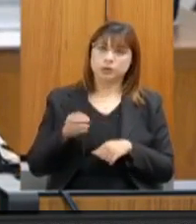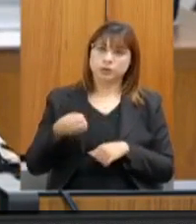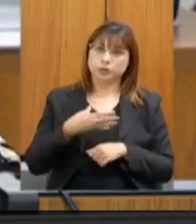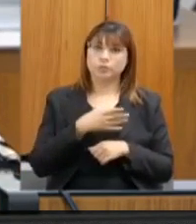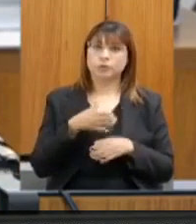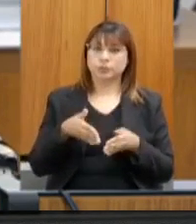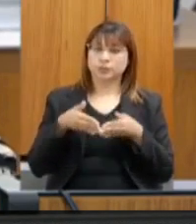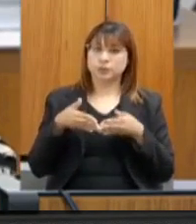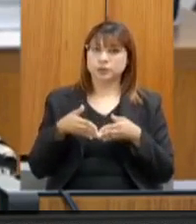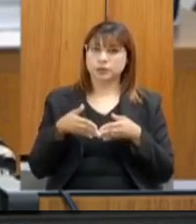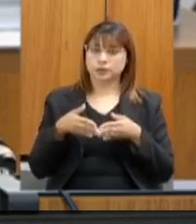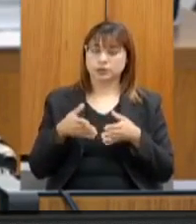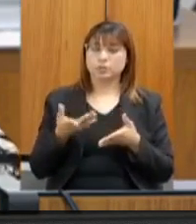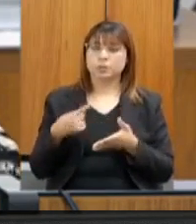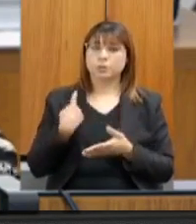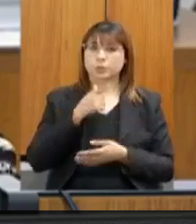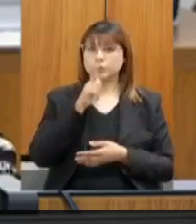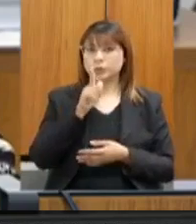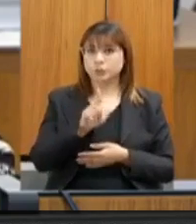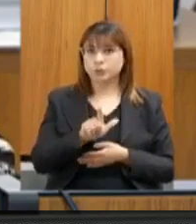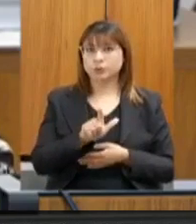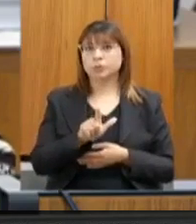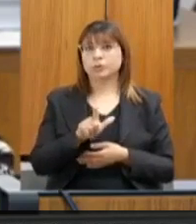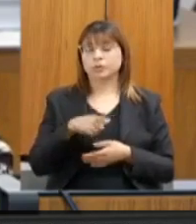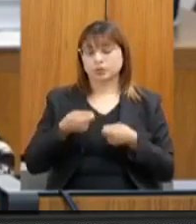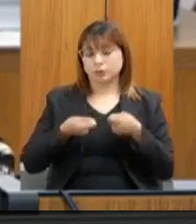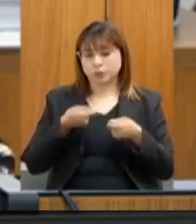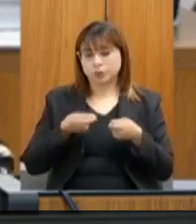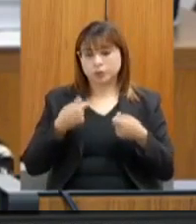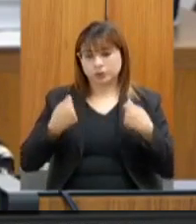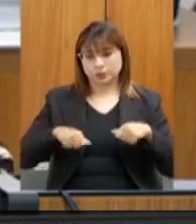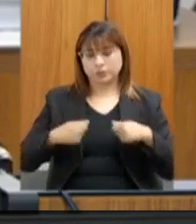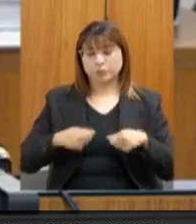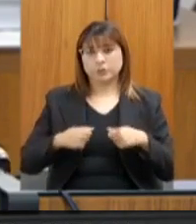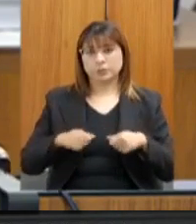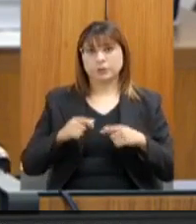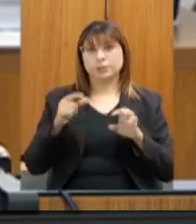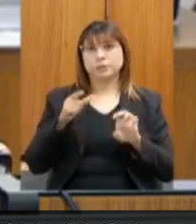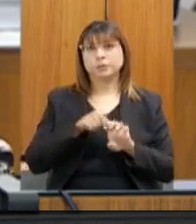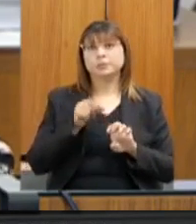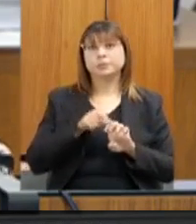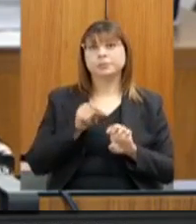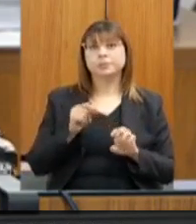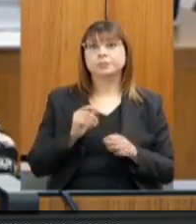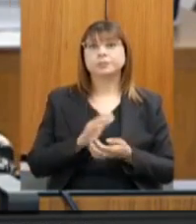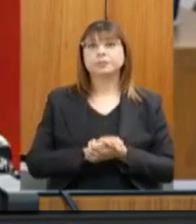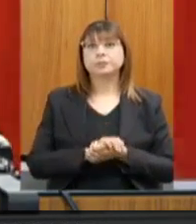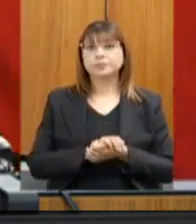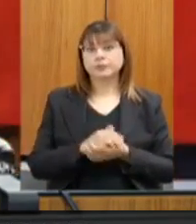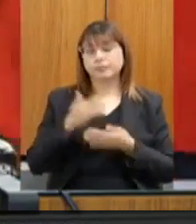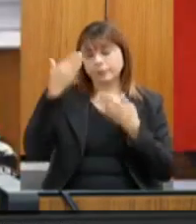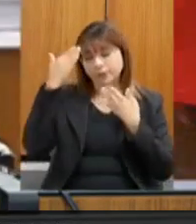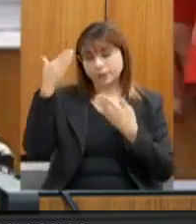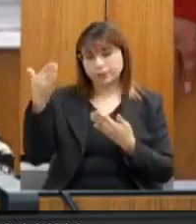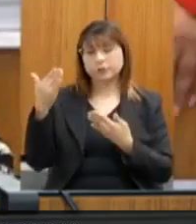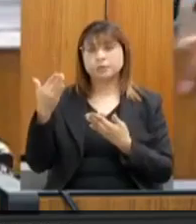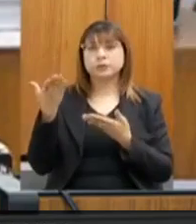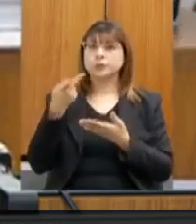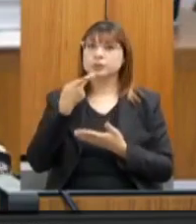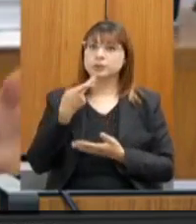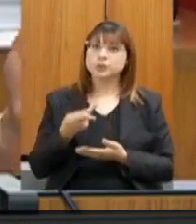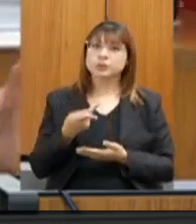licenciamento para que a gente possa estabelecer os controles necessários para esses empreendimentos. Então, agradeço as suas